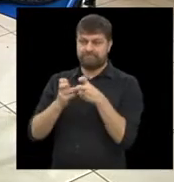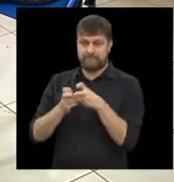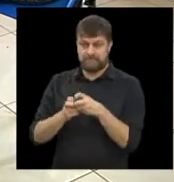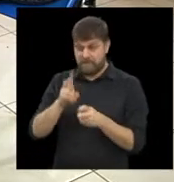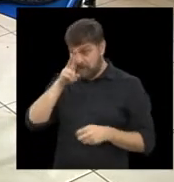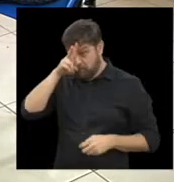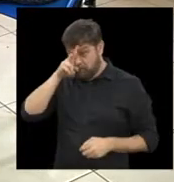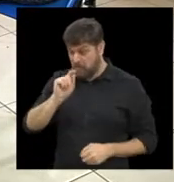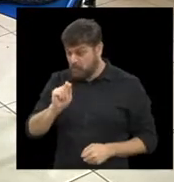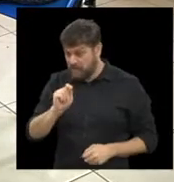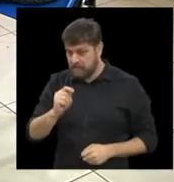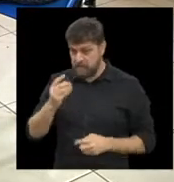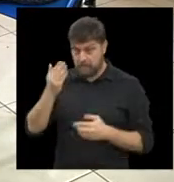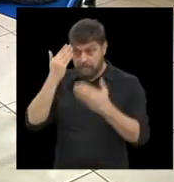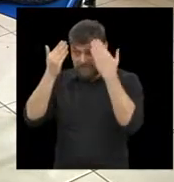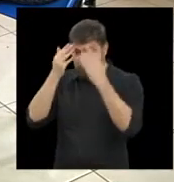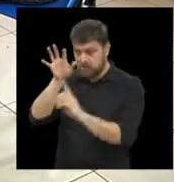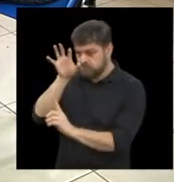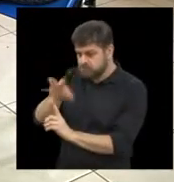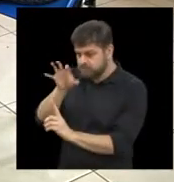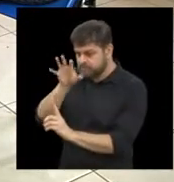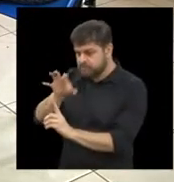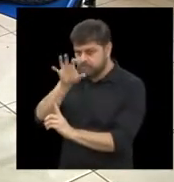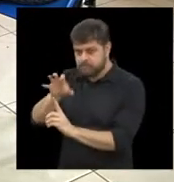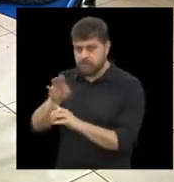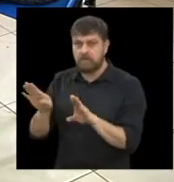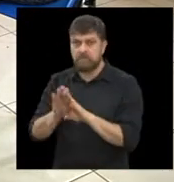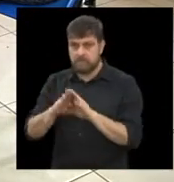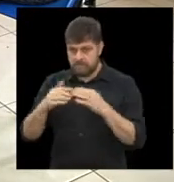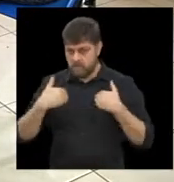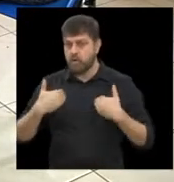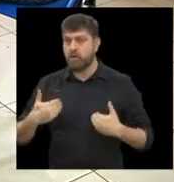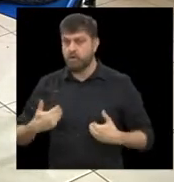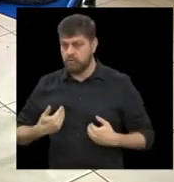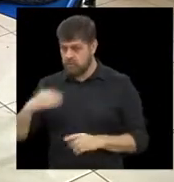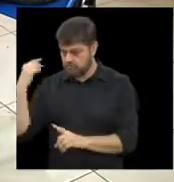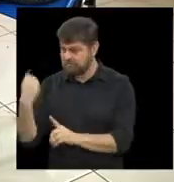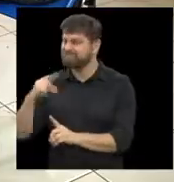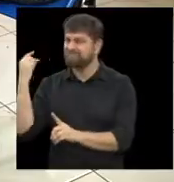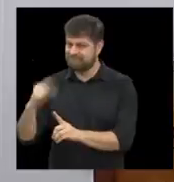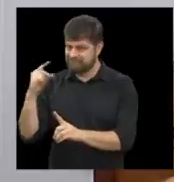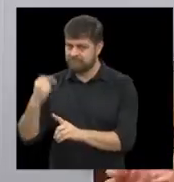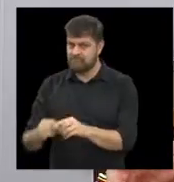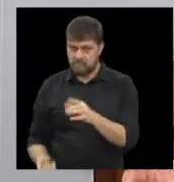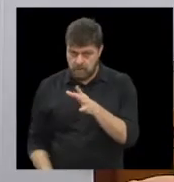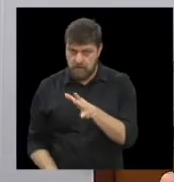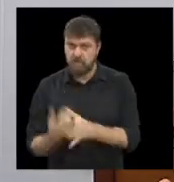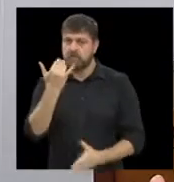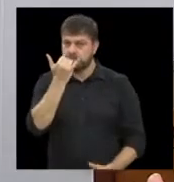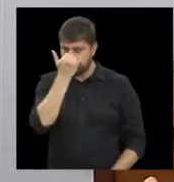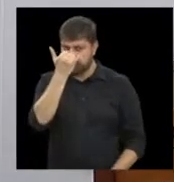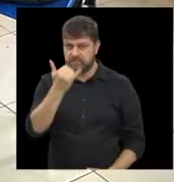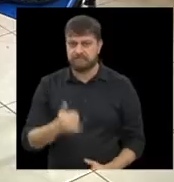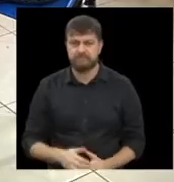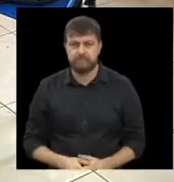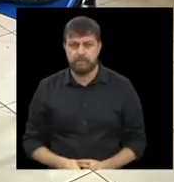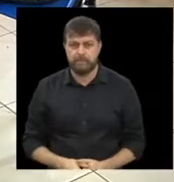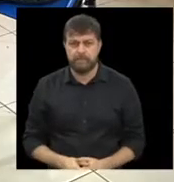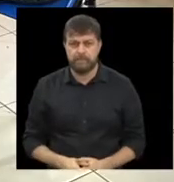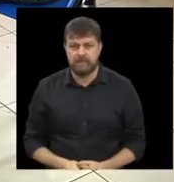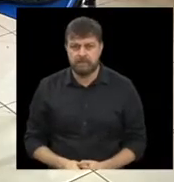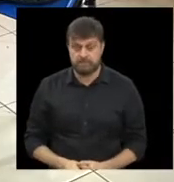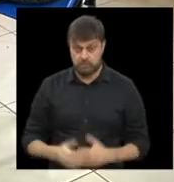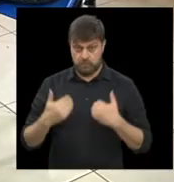forte é a violência psicológica, mas a integridade física, ela acontece. É porque seria assim, perdão, a